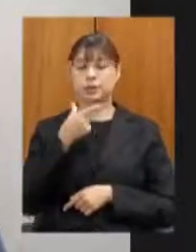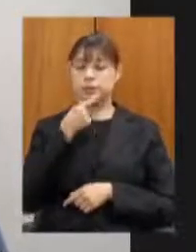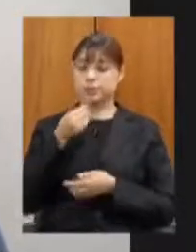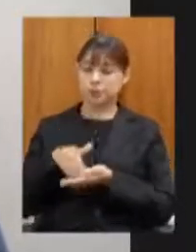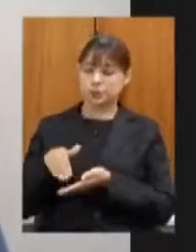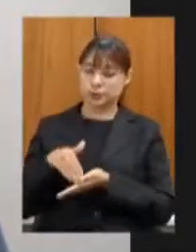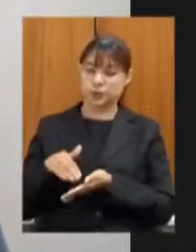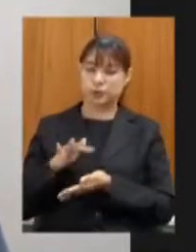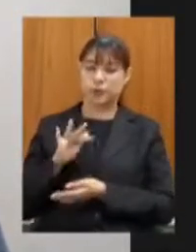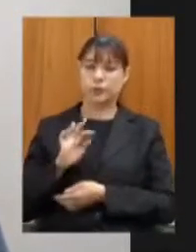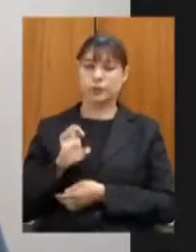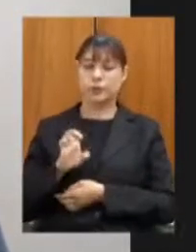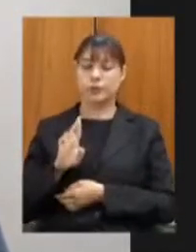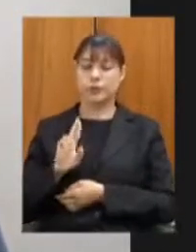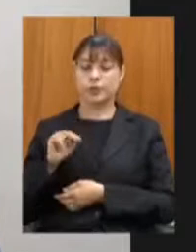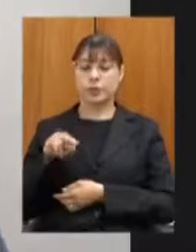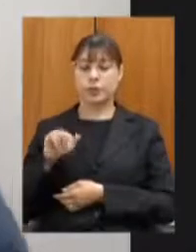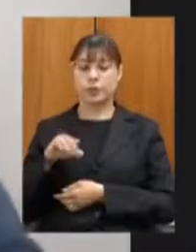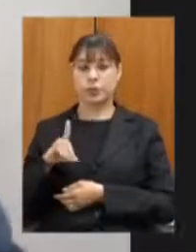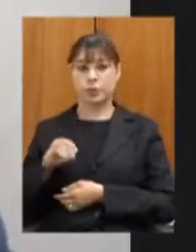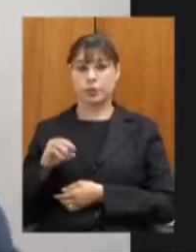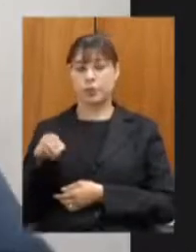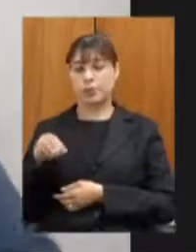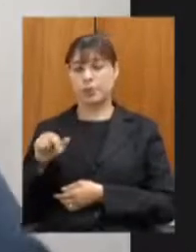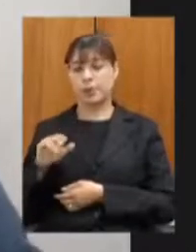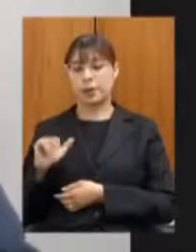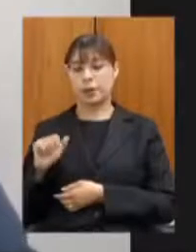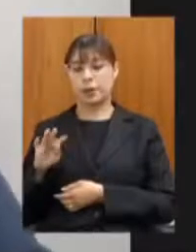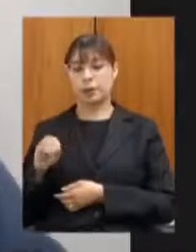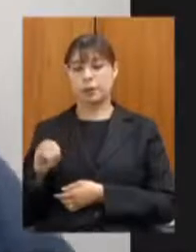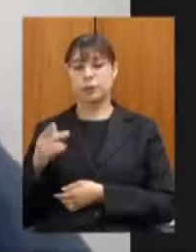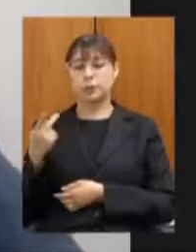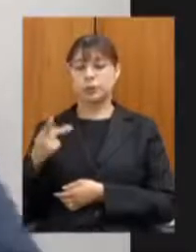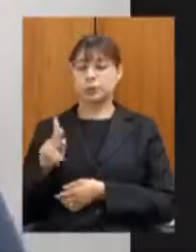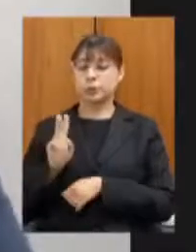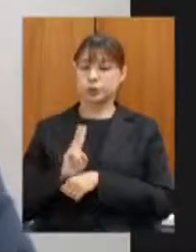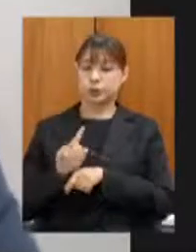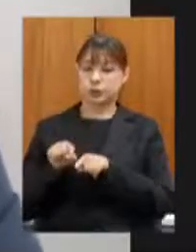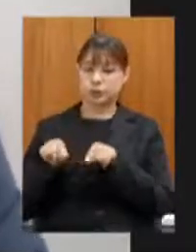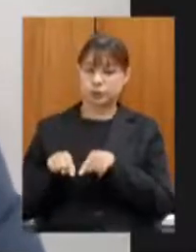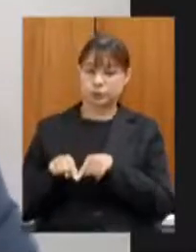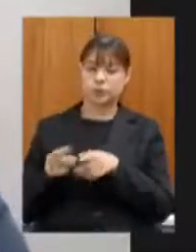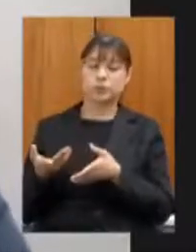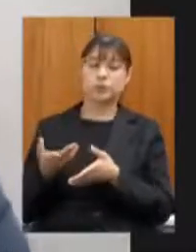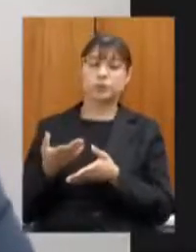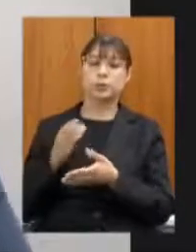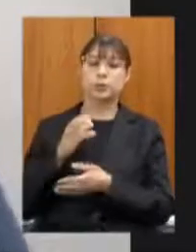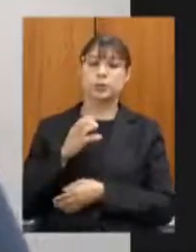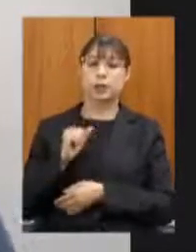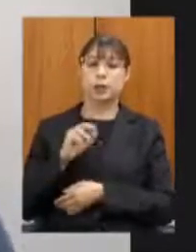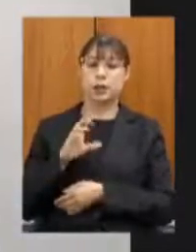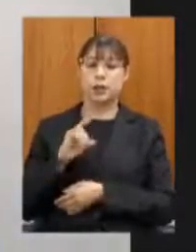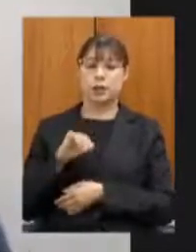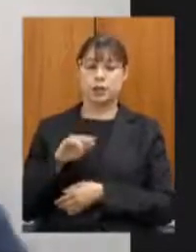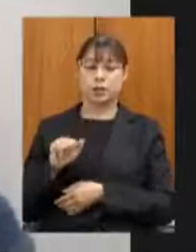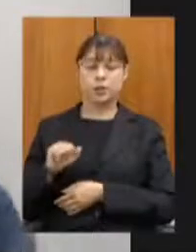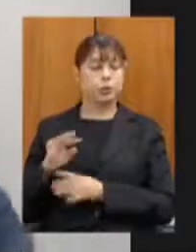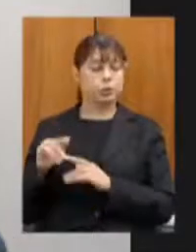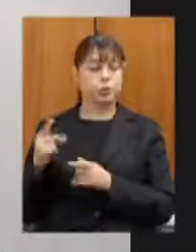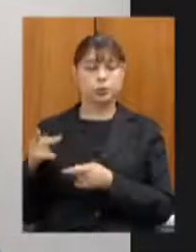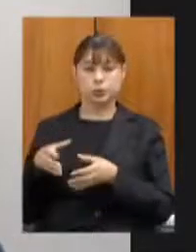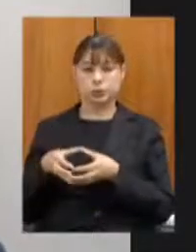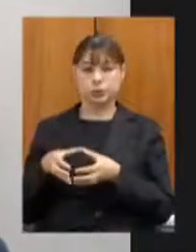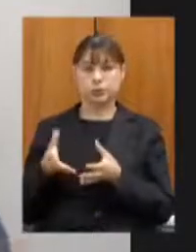Fernando Marcato sua chefe de gabinete a Carolina Vespucci toda a sua equipe são